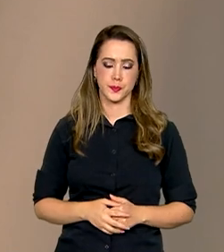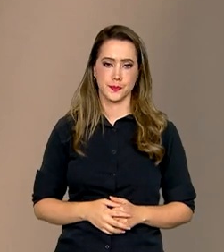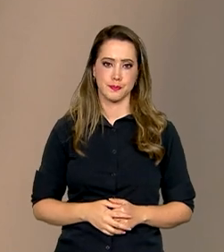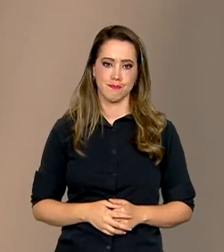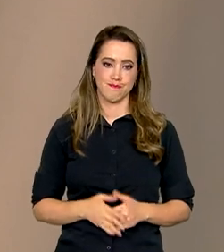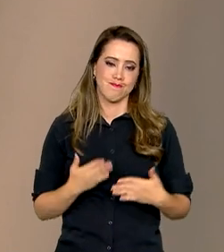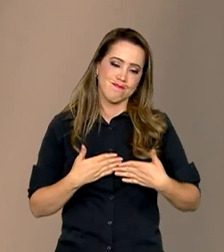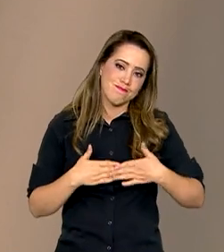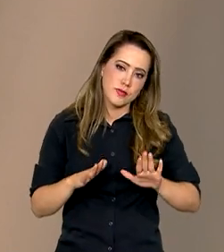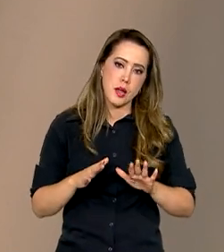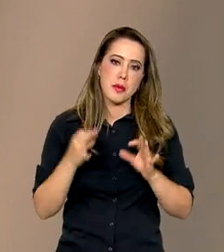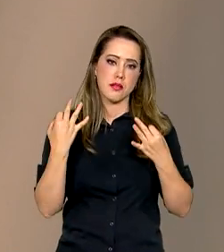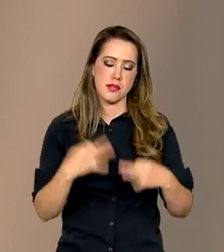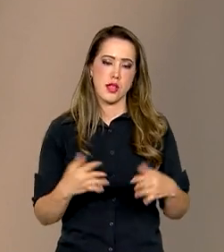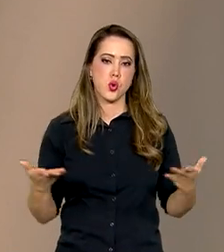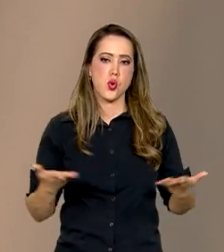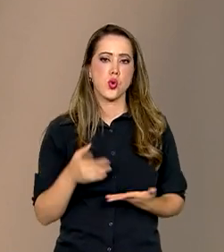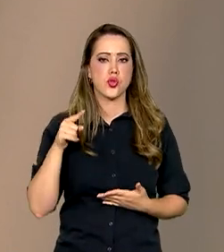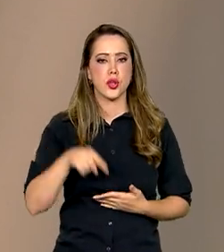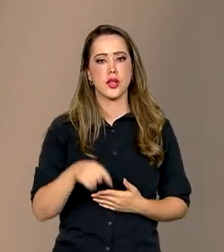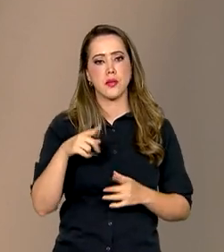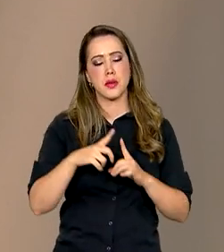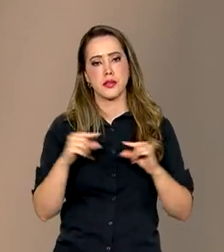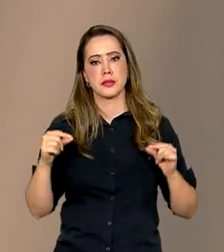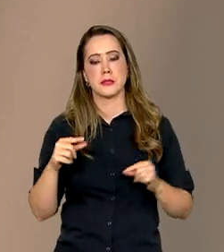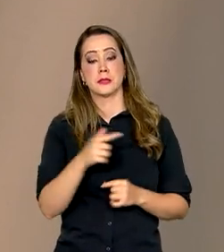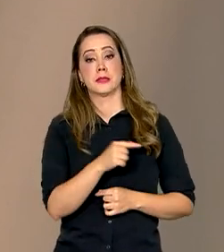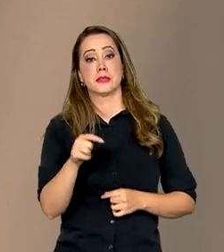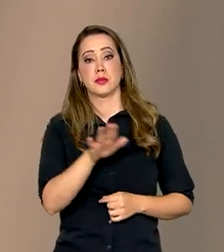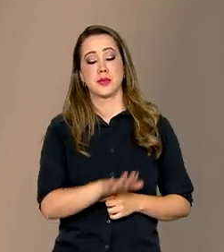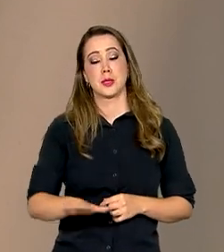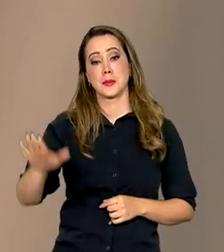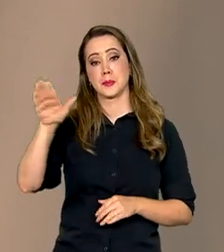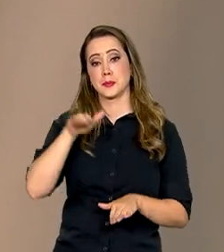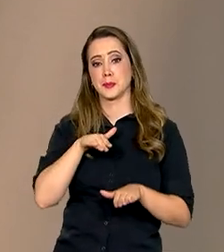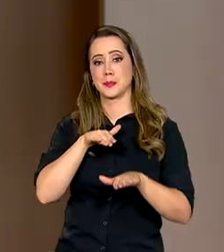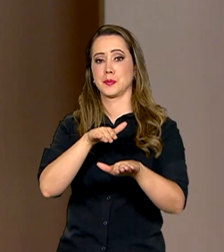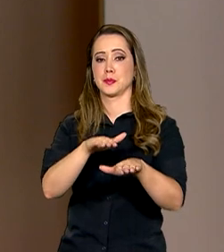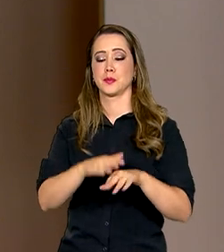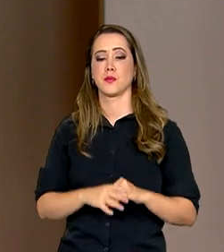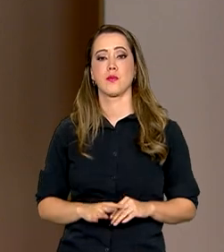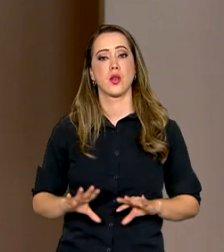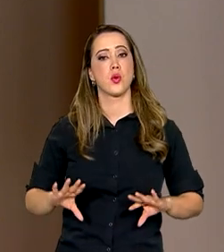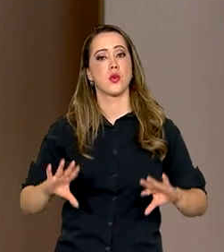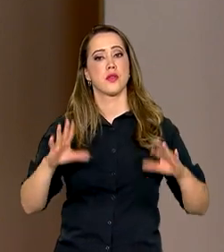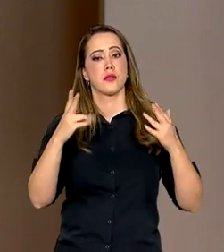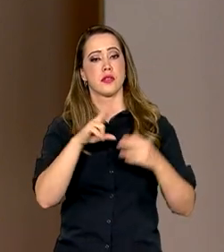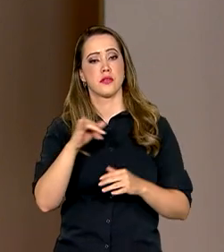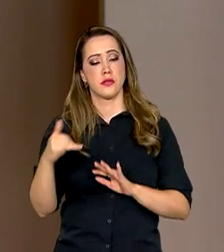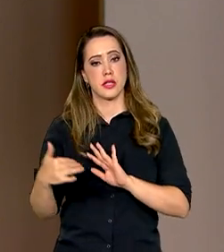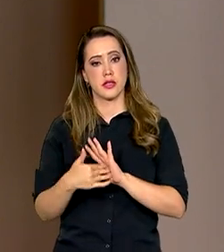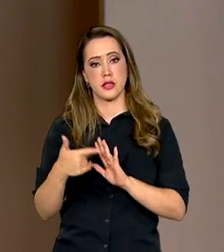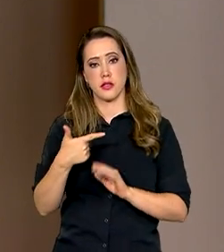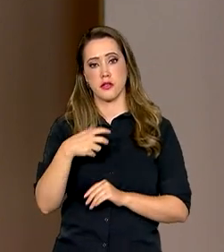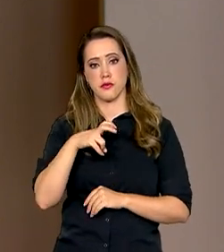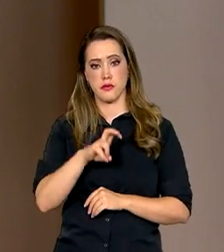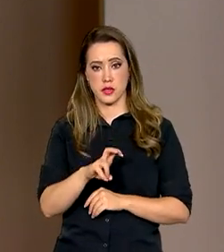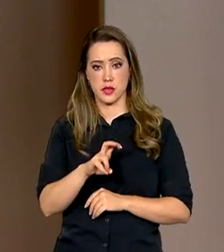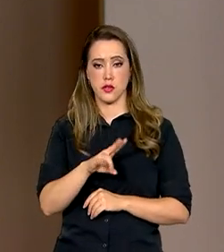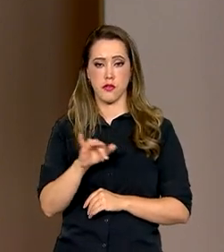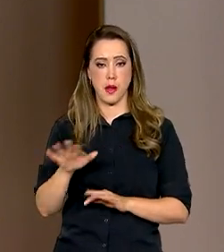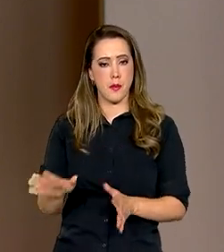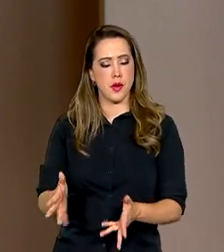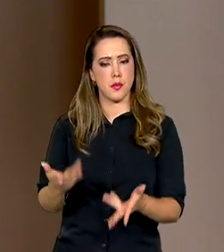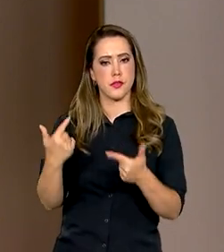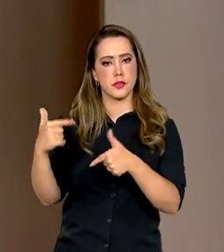Foi aberta oficialmente hoje aqui em Brasília a Semana Nacional do Trânsito. O evento, que vai até o dia 25, vai